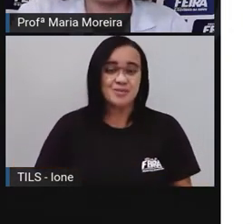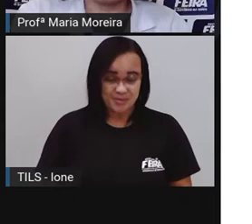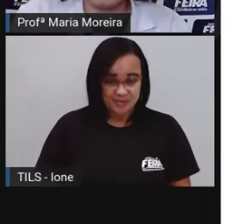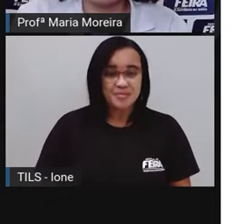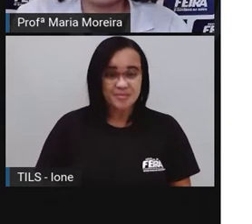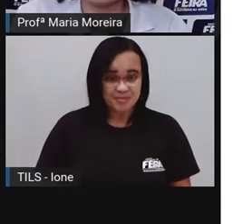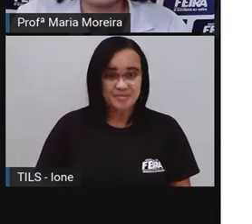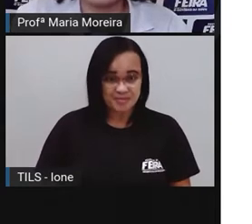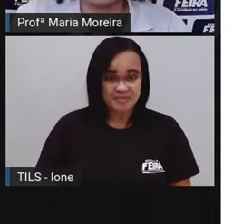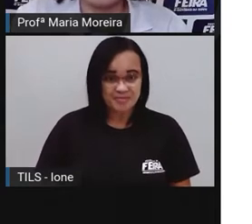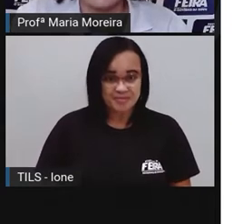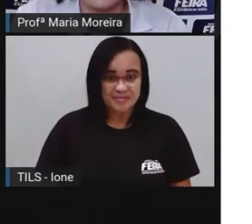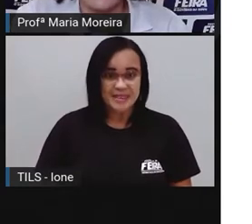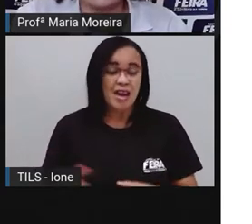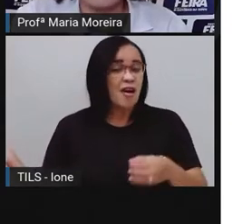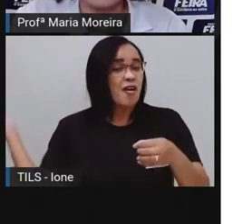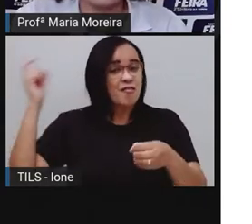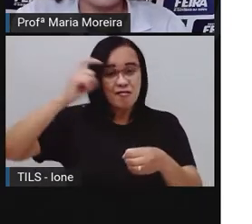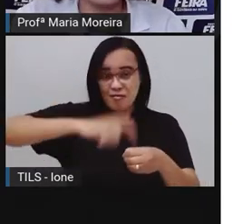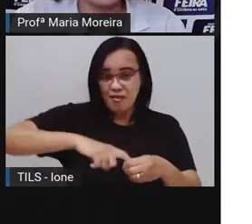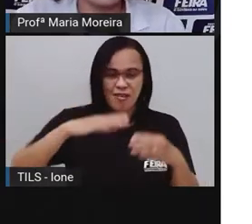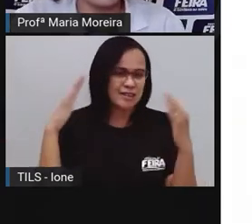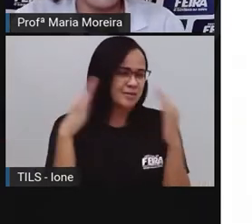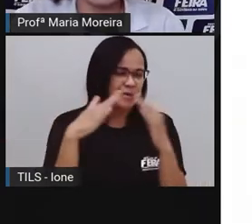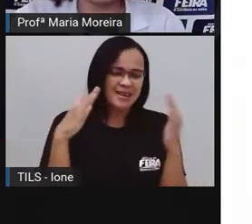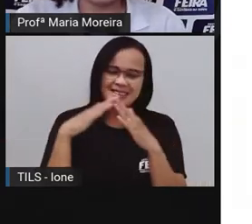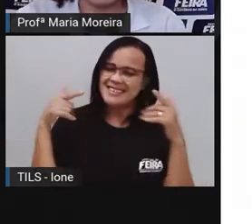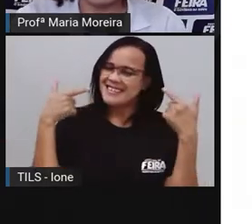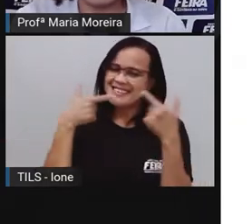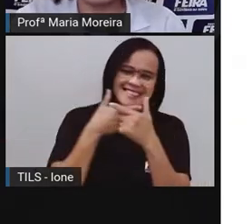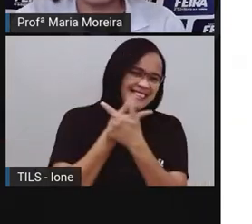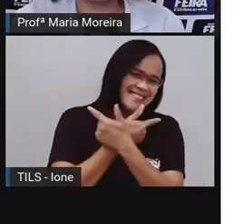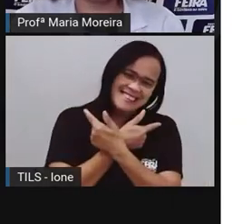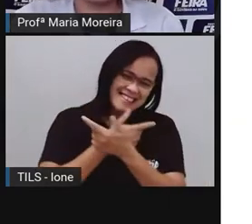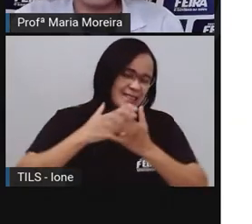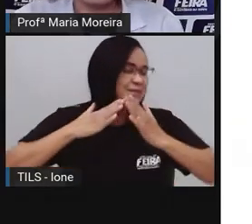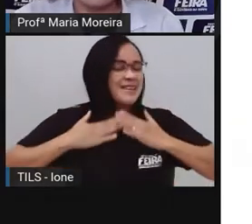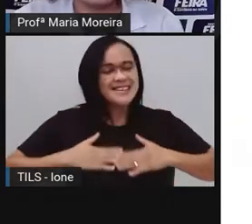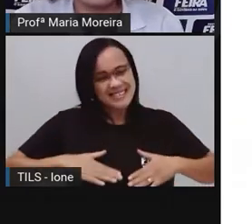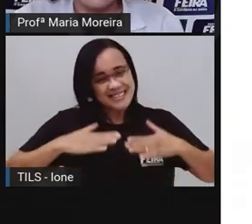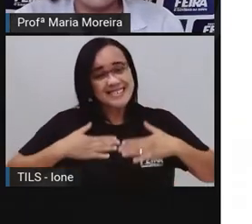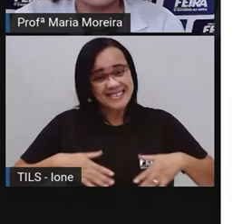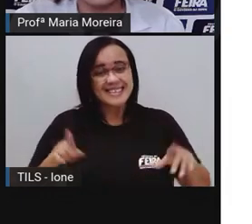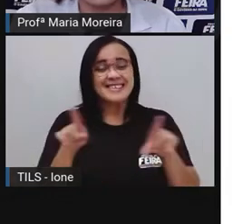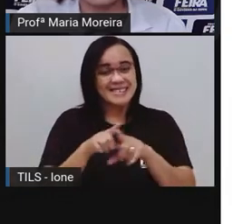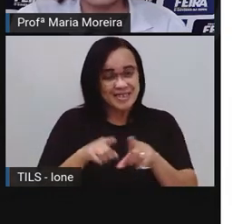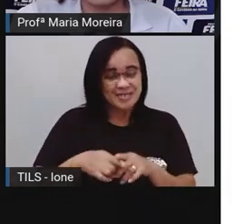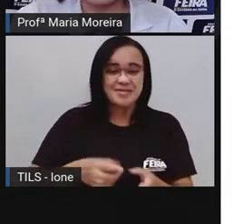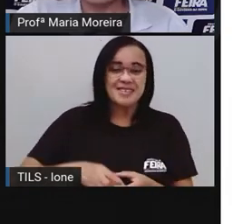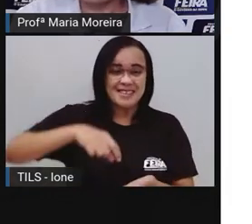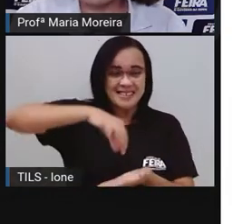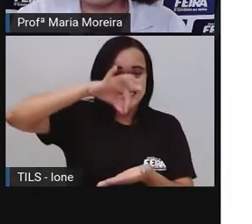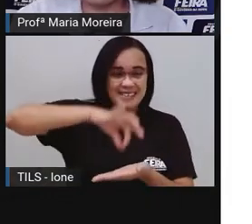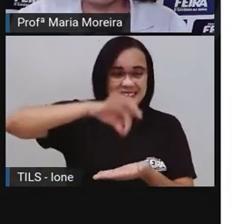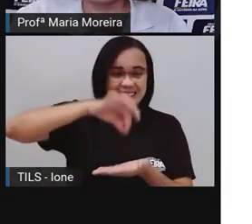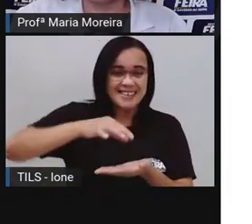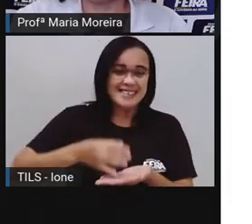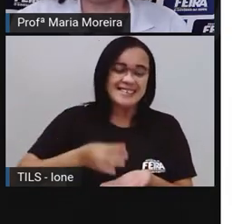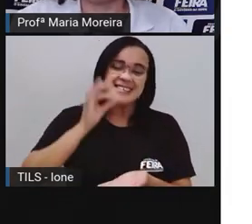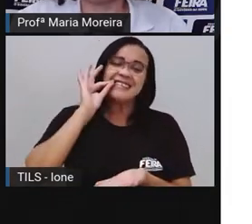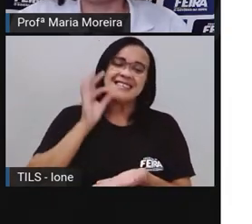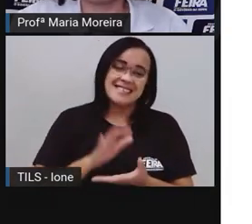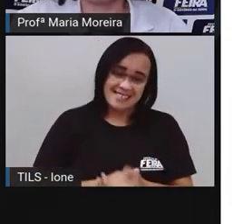Que volta sorrindo para casa, para descansar e, obviamente, tomar chá. Fim.